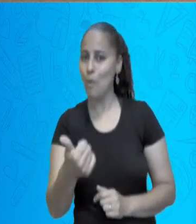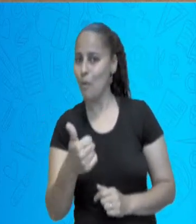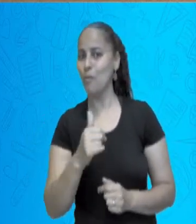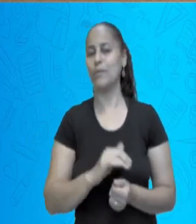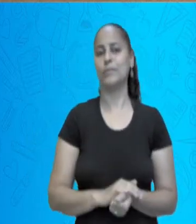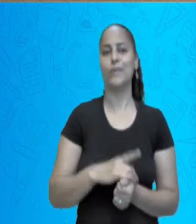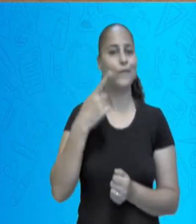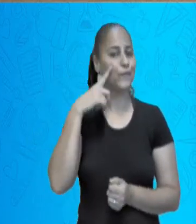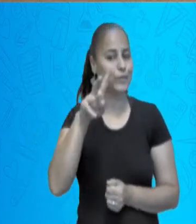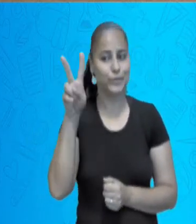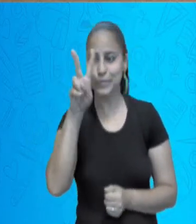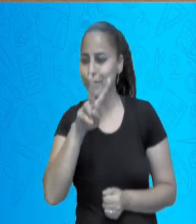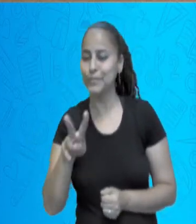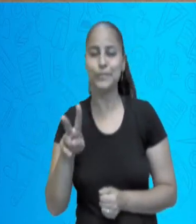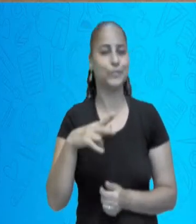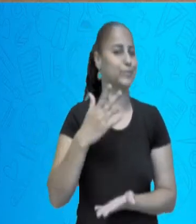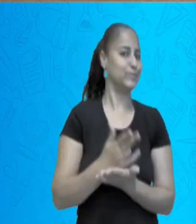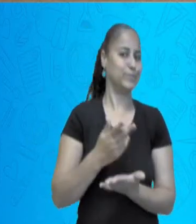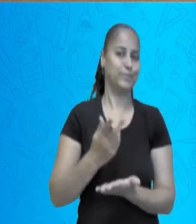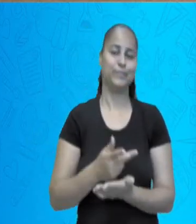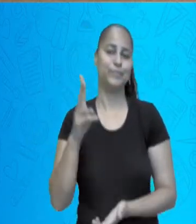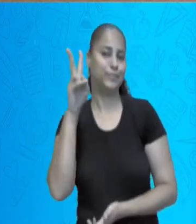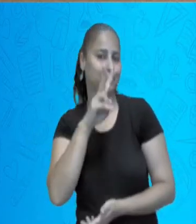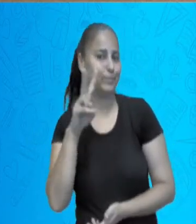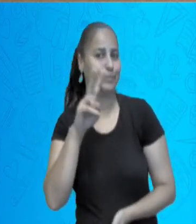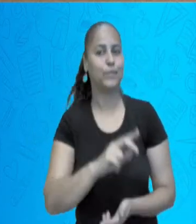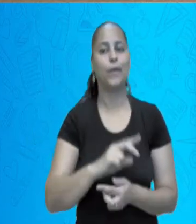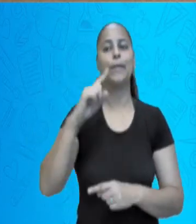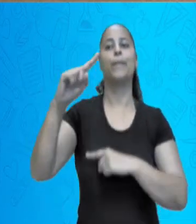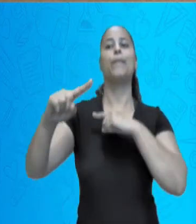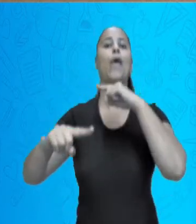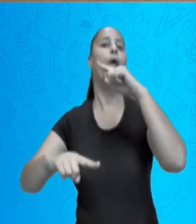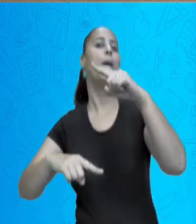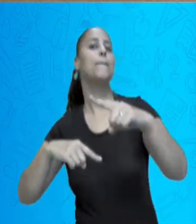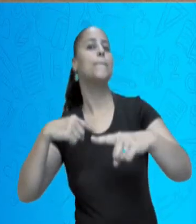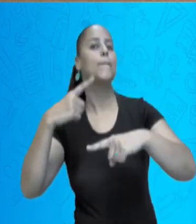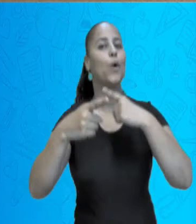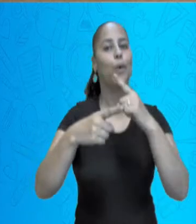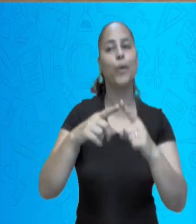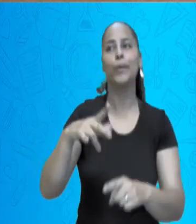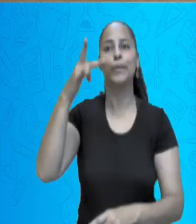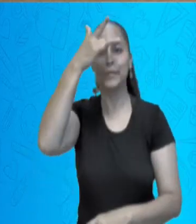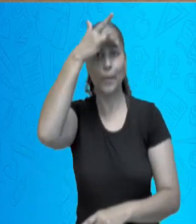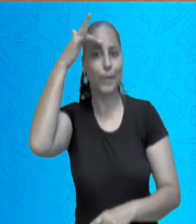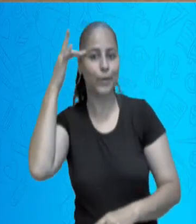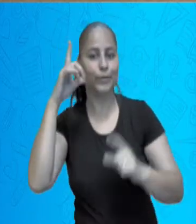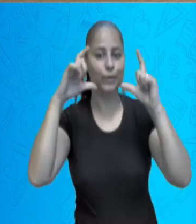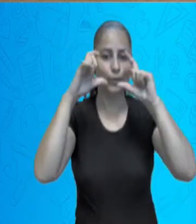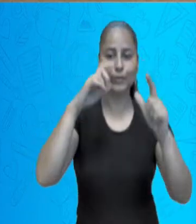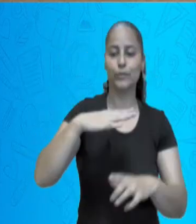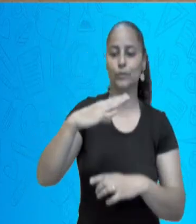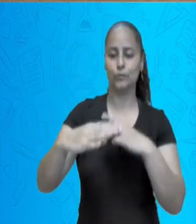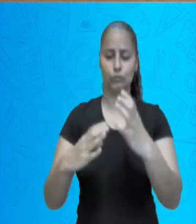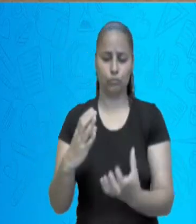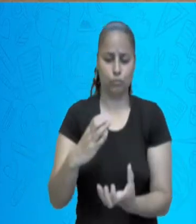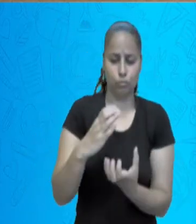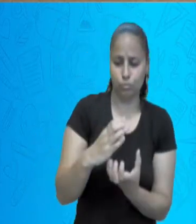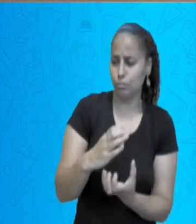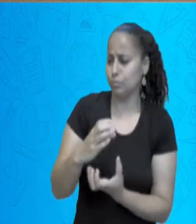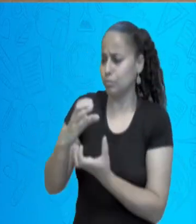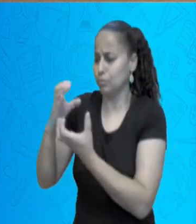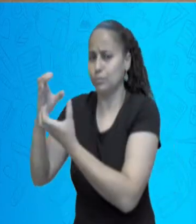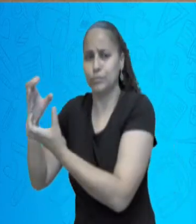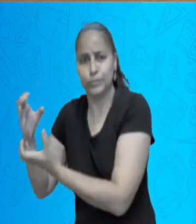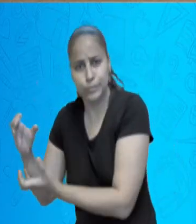você não via na hora. Você fotografava primeiro, mandava, pegava aquele rolo, levava